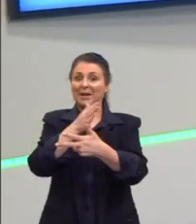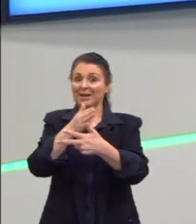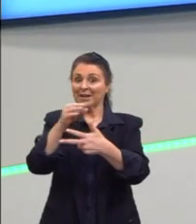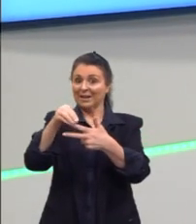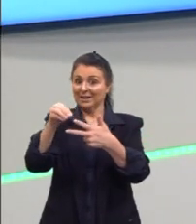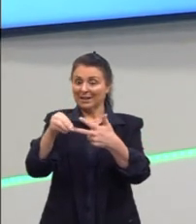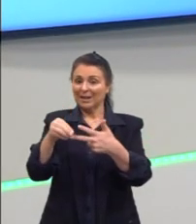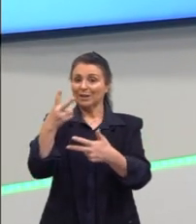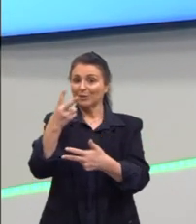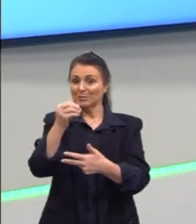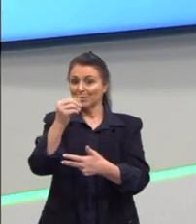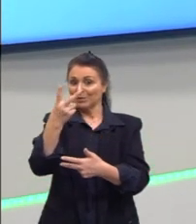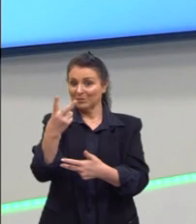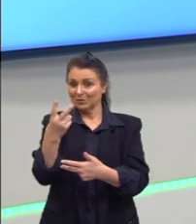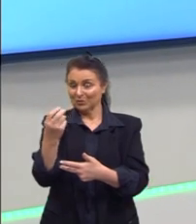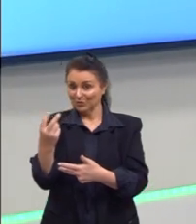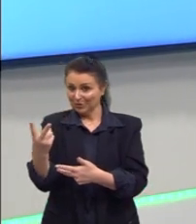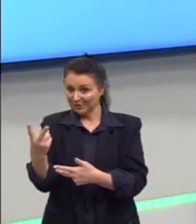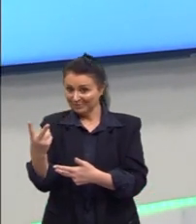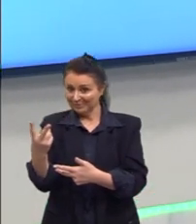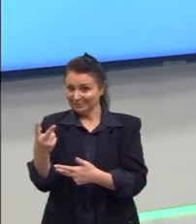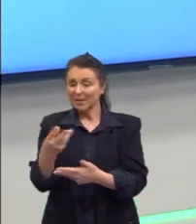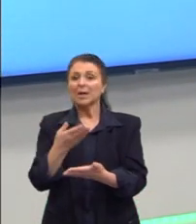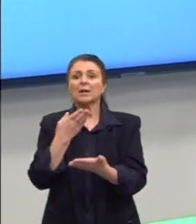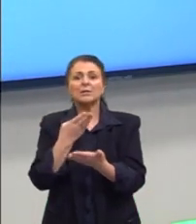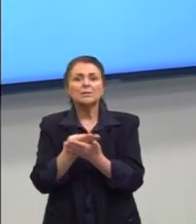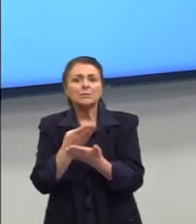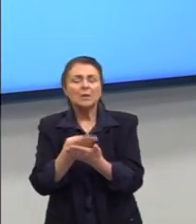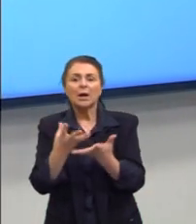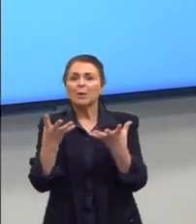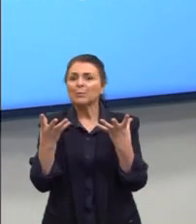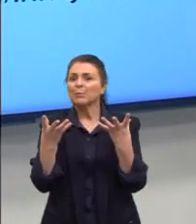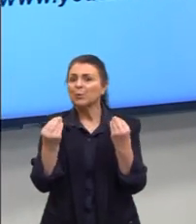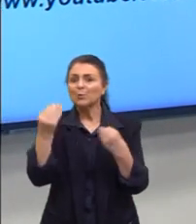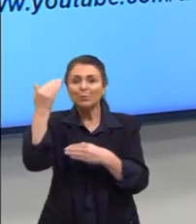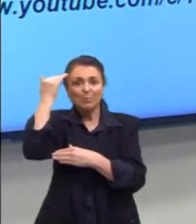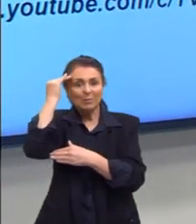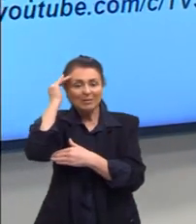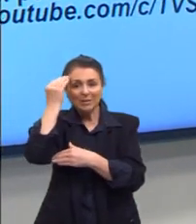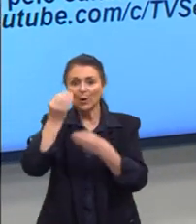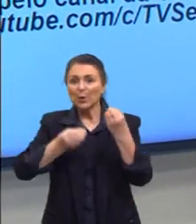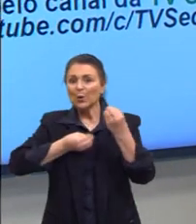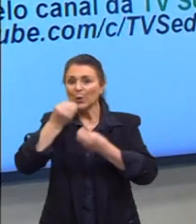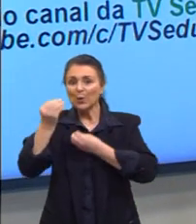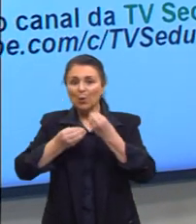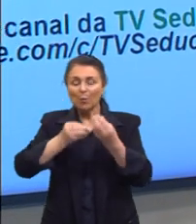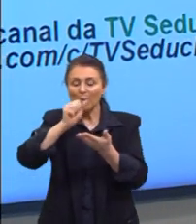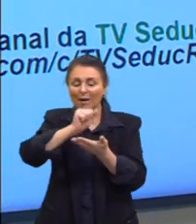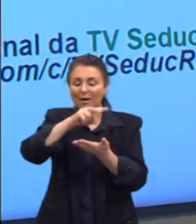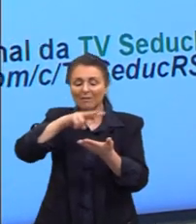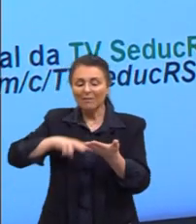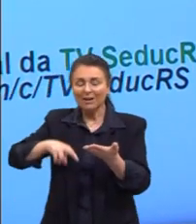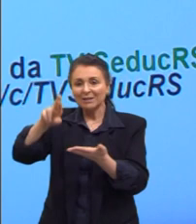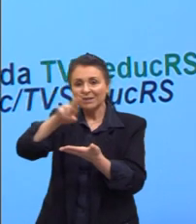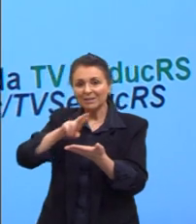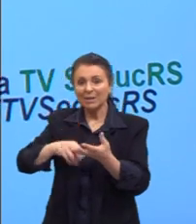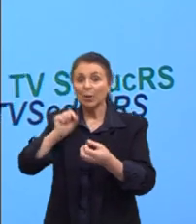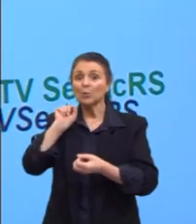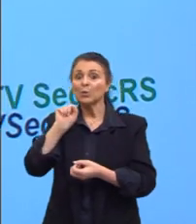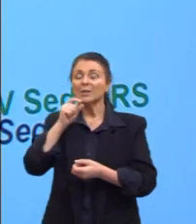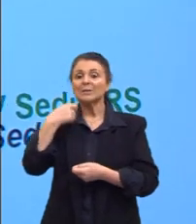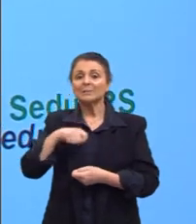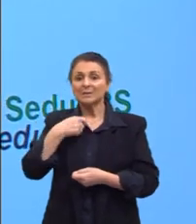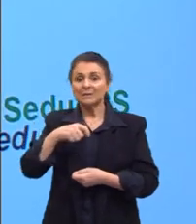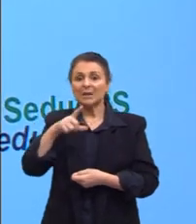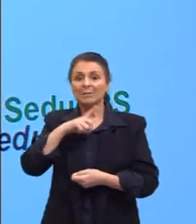claro que não contavam com a nossa astúcia de estudar. Tanto assim, para entender como é corrigida a nossa redação e o que precisa